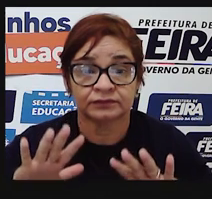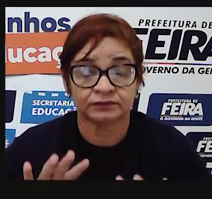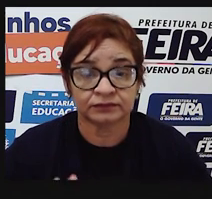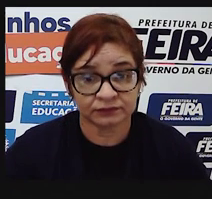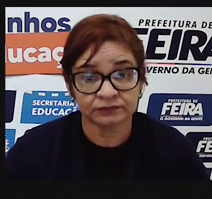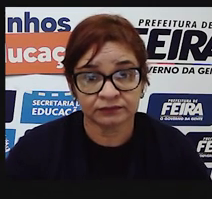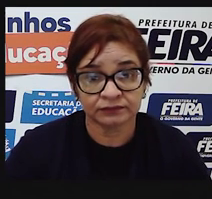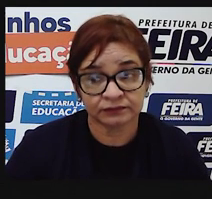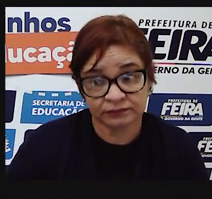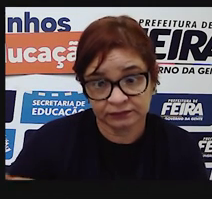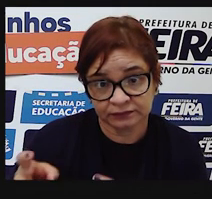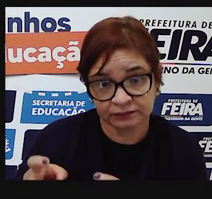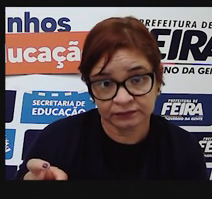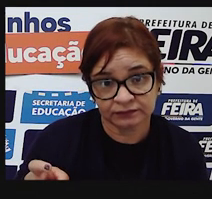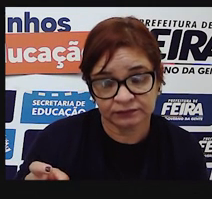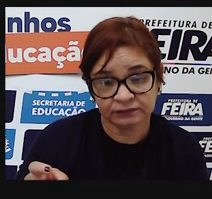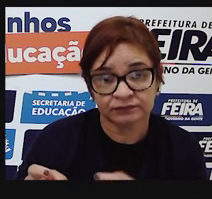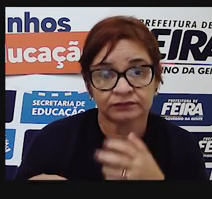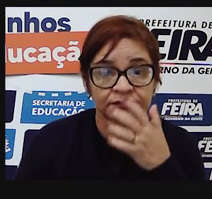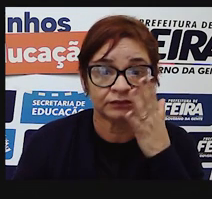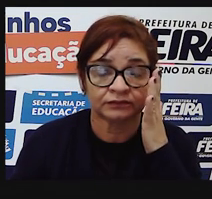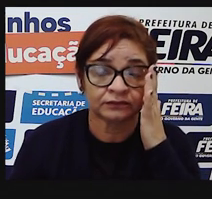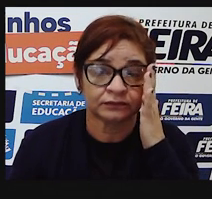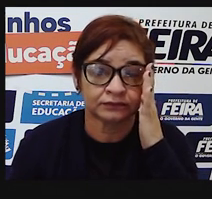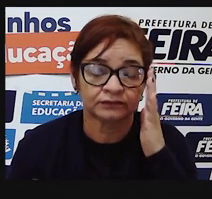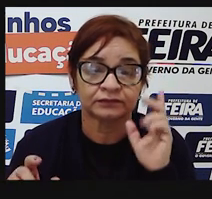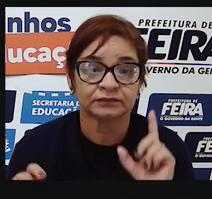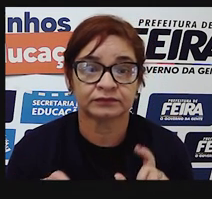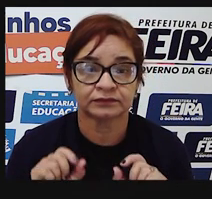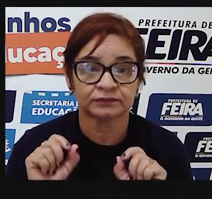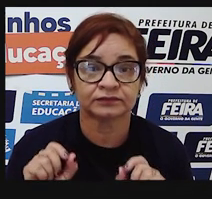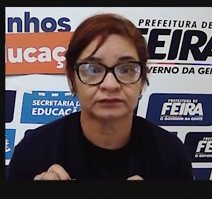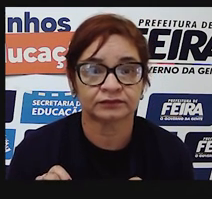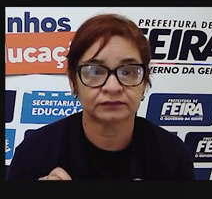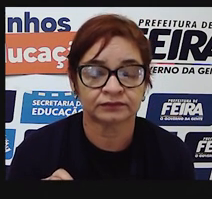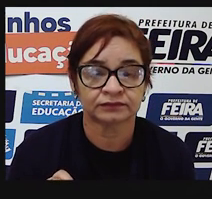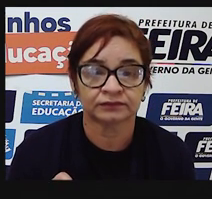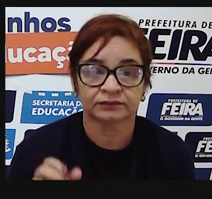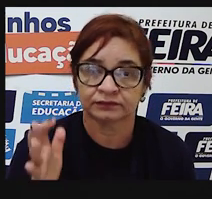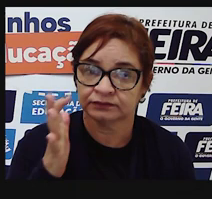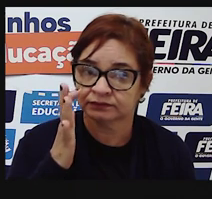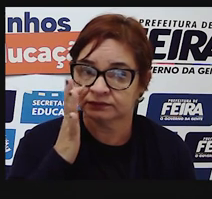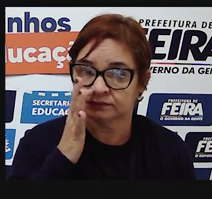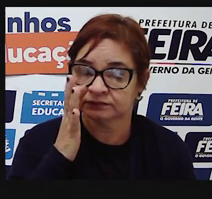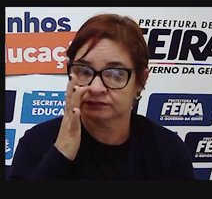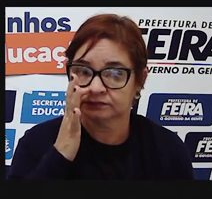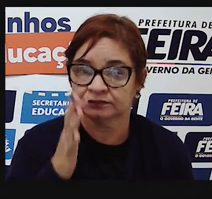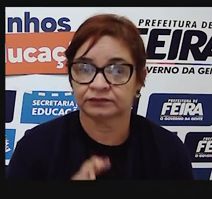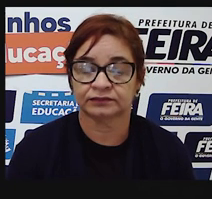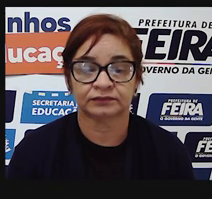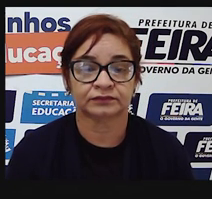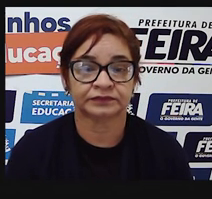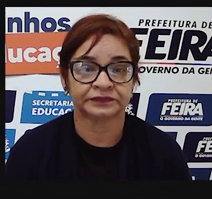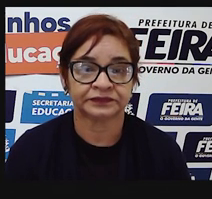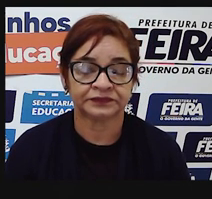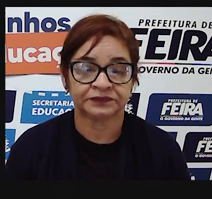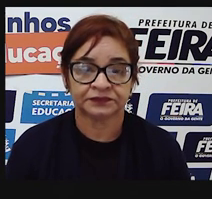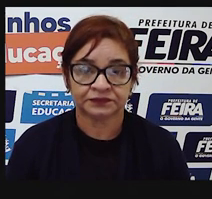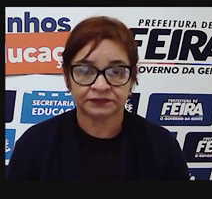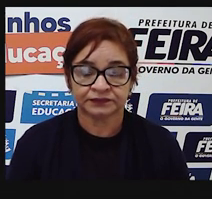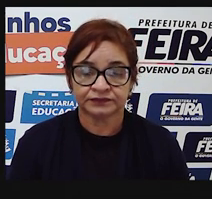observação. que é uma coisa, porque essa observação é de interesse. Ela